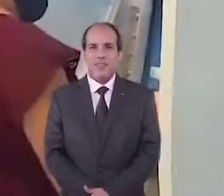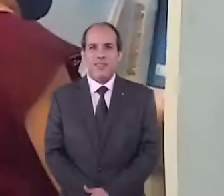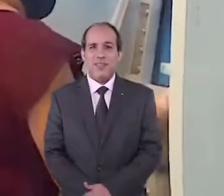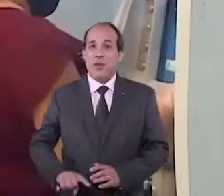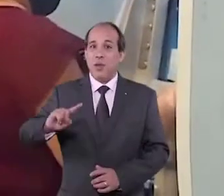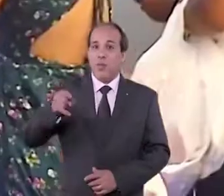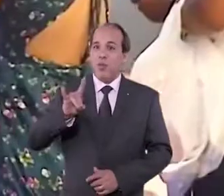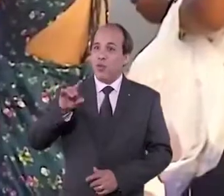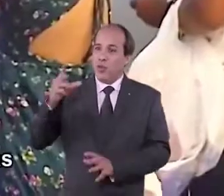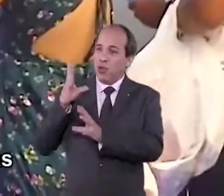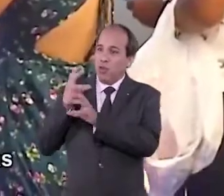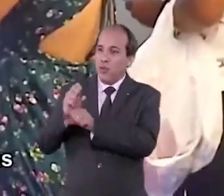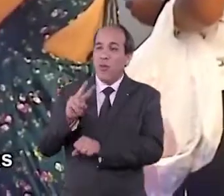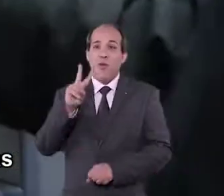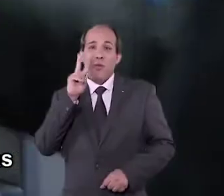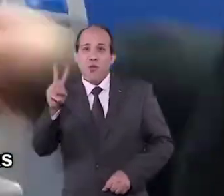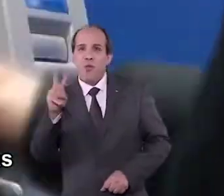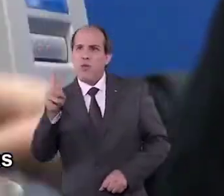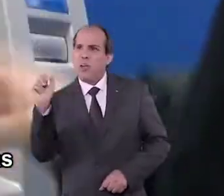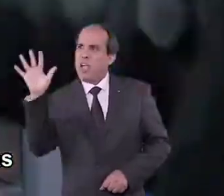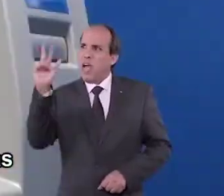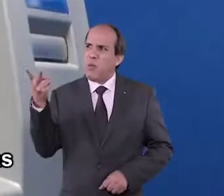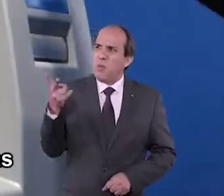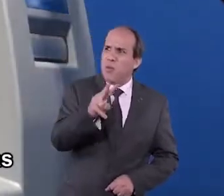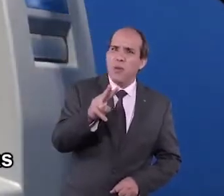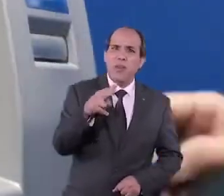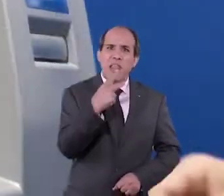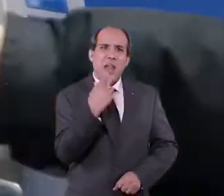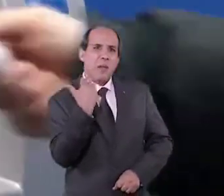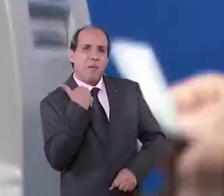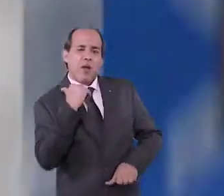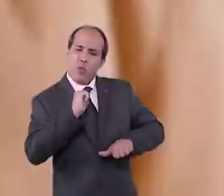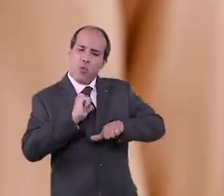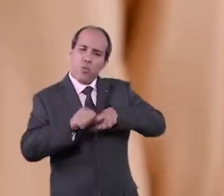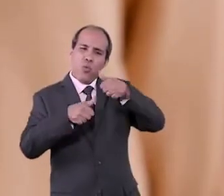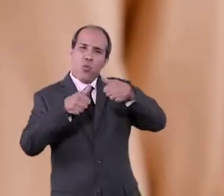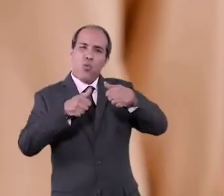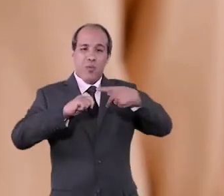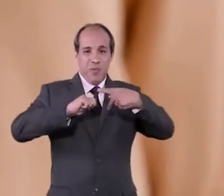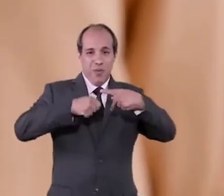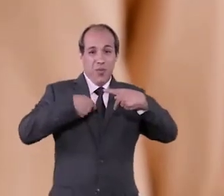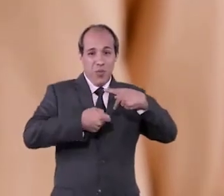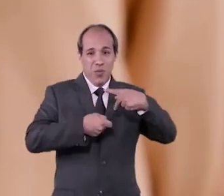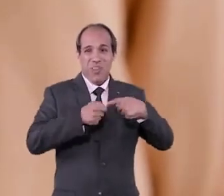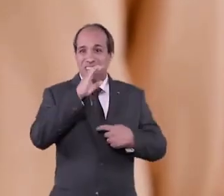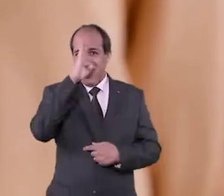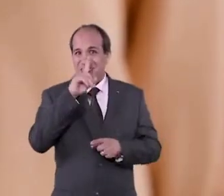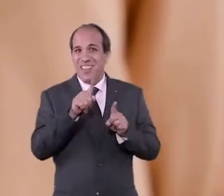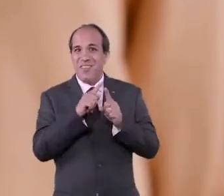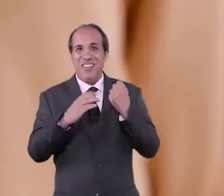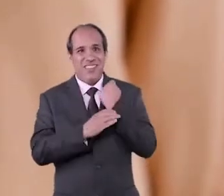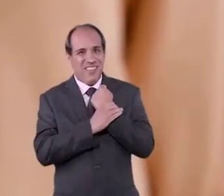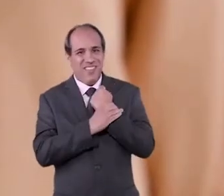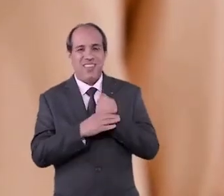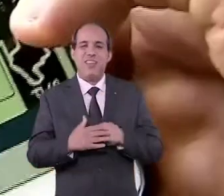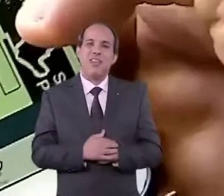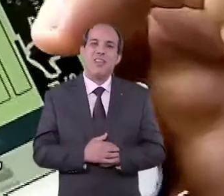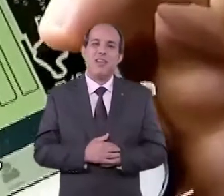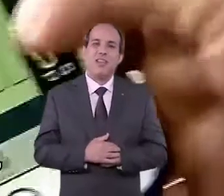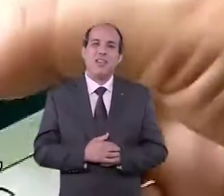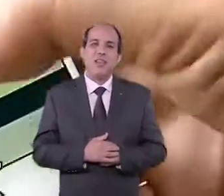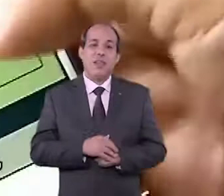Em mil dias, vimos as caras transferências bancárias serem substituídas pelo PIX, gratuito e seguro.